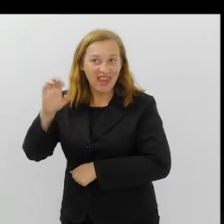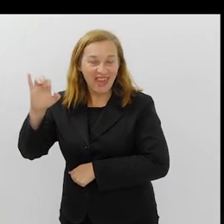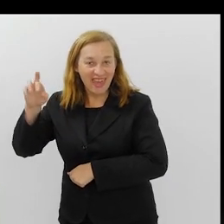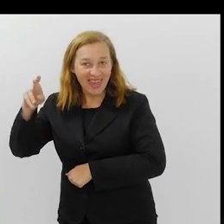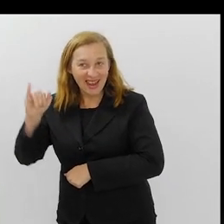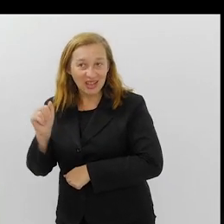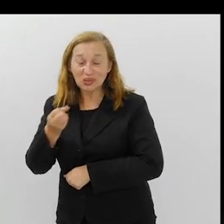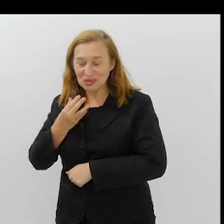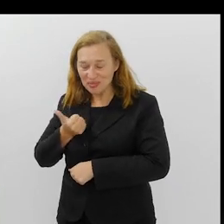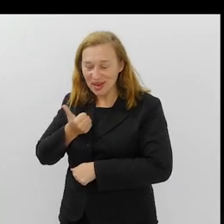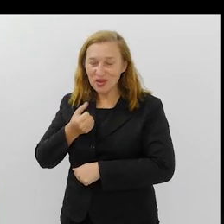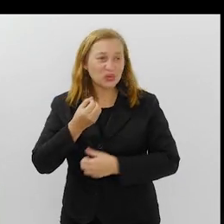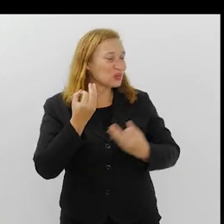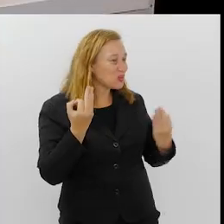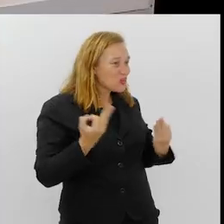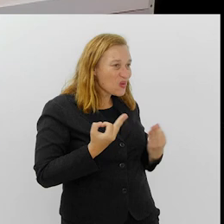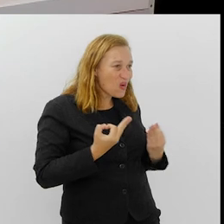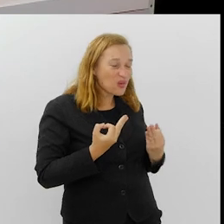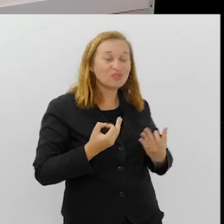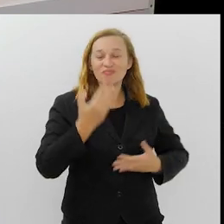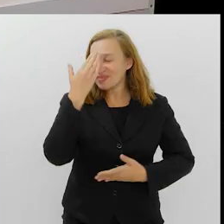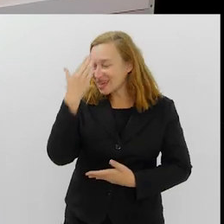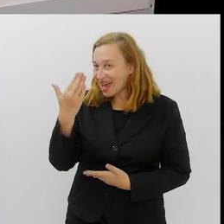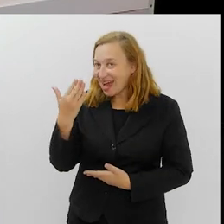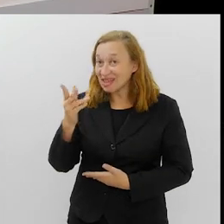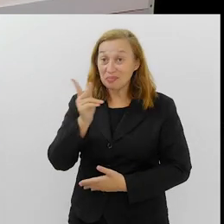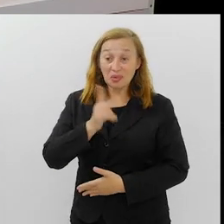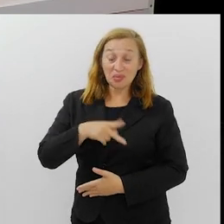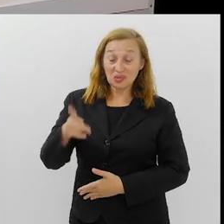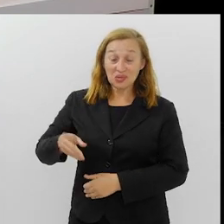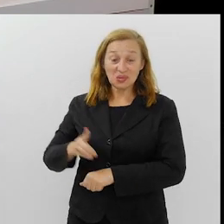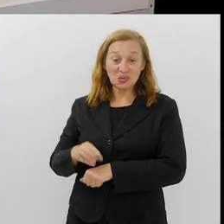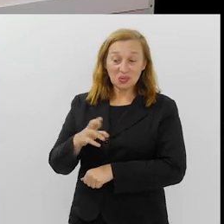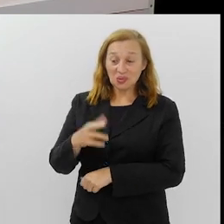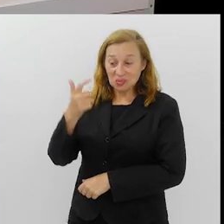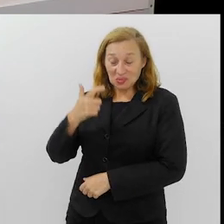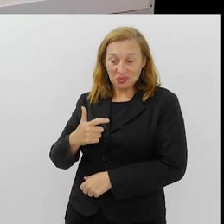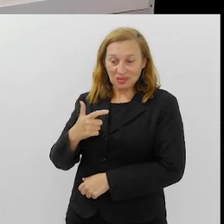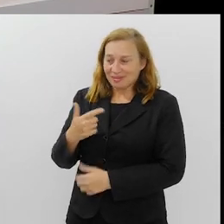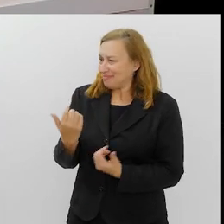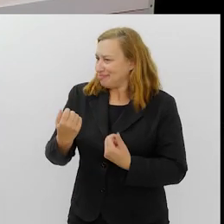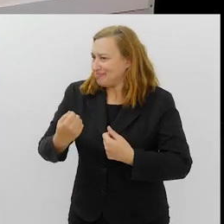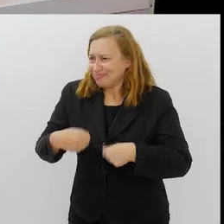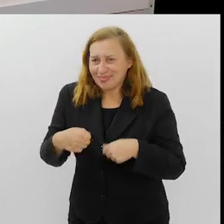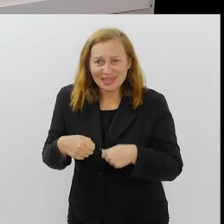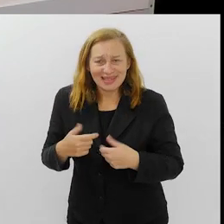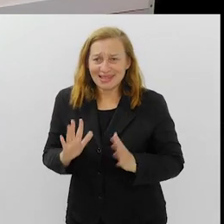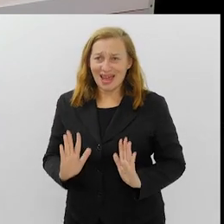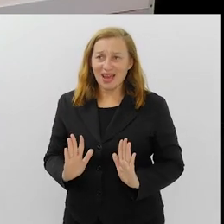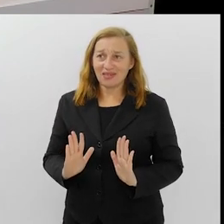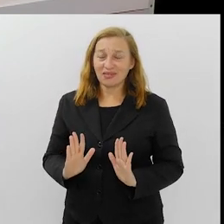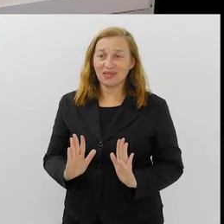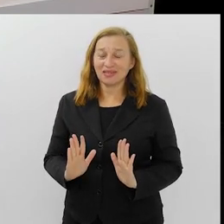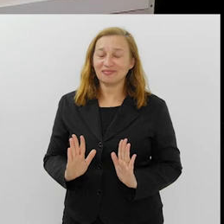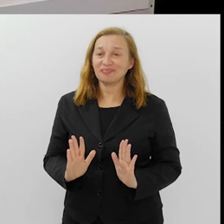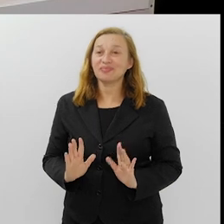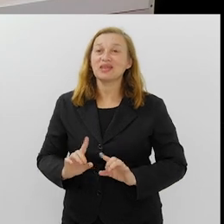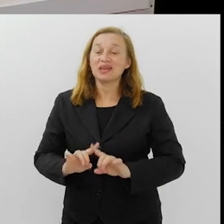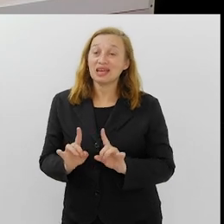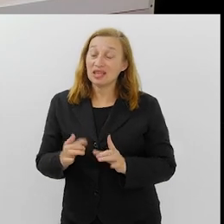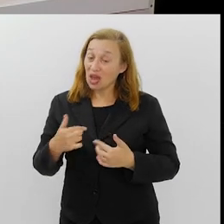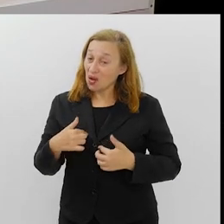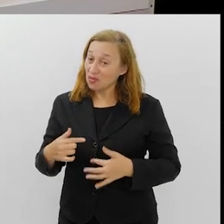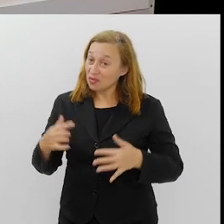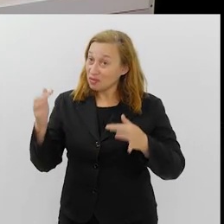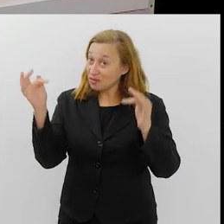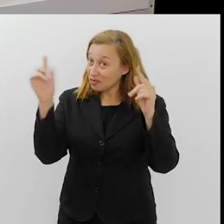Tudo bem, Filipe? Está tudo ótimo, Mauro. Muito obrigado aí pelo professor doutor, não há necessidade. É uma honraria acadêmica que